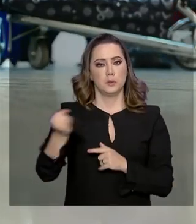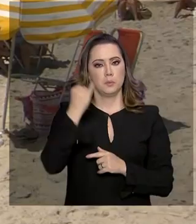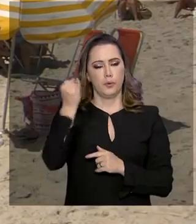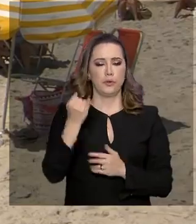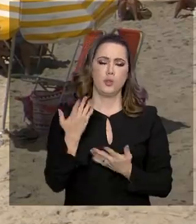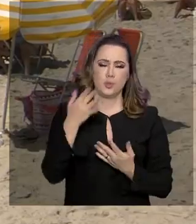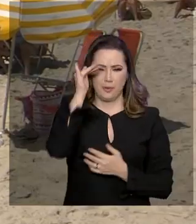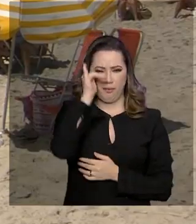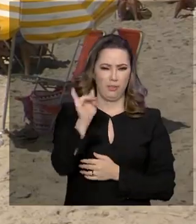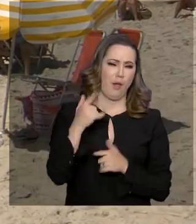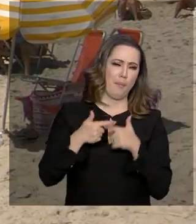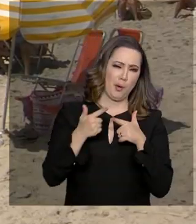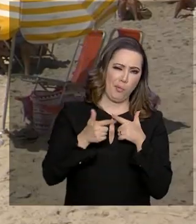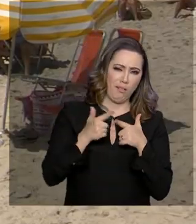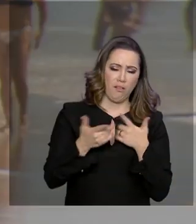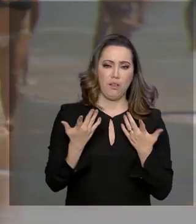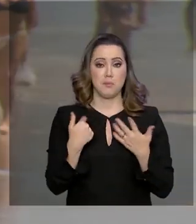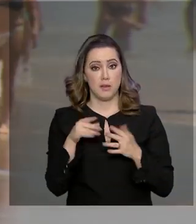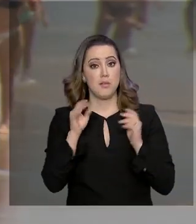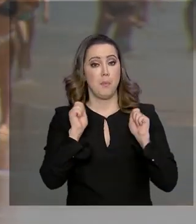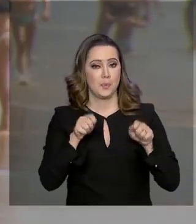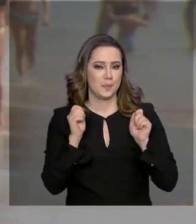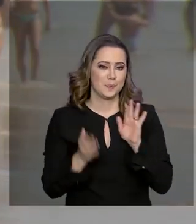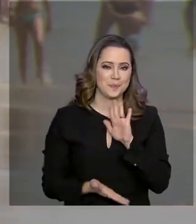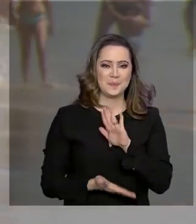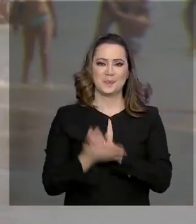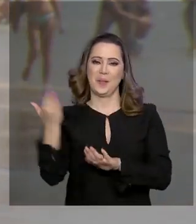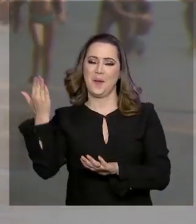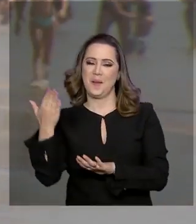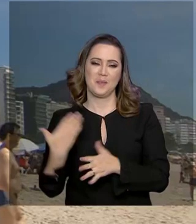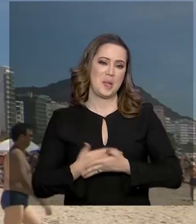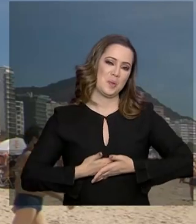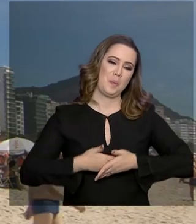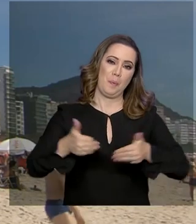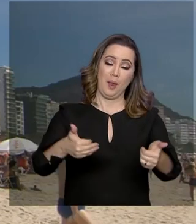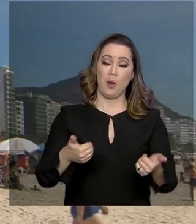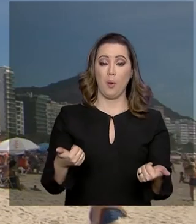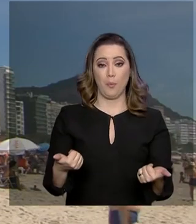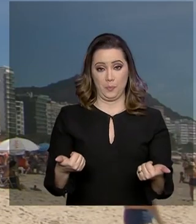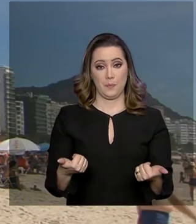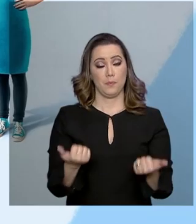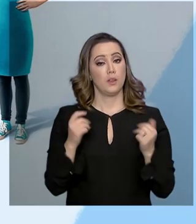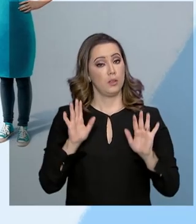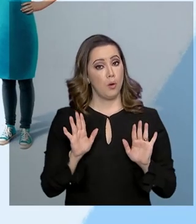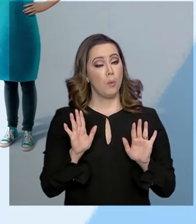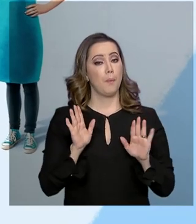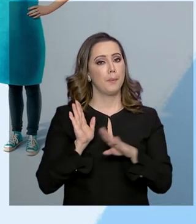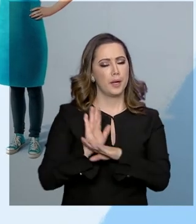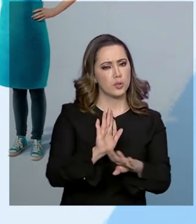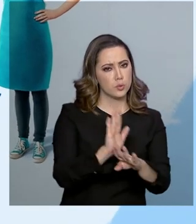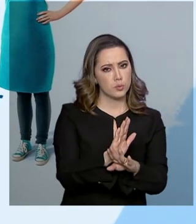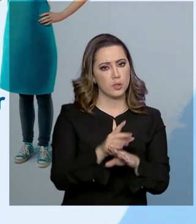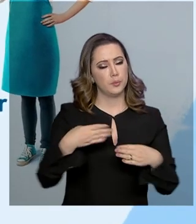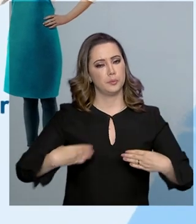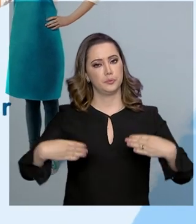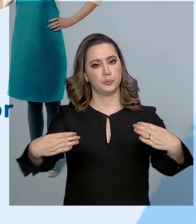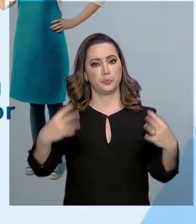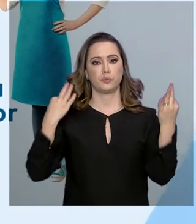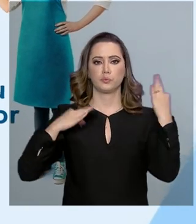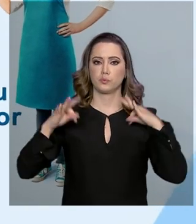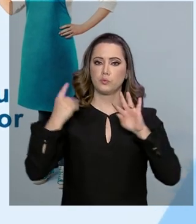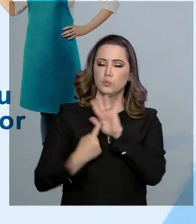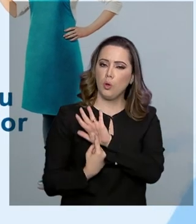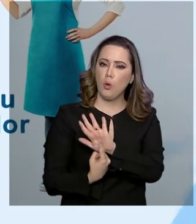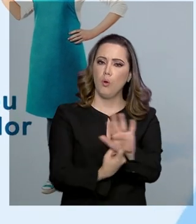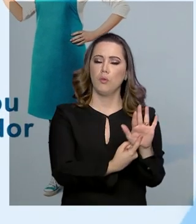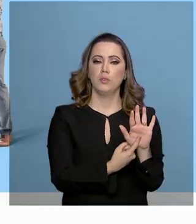sustos e possibilitar uma viagem mais tranquila e divertida. Para ajudar nessa tarefa, o Ministério do Turismo disponibiliza